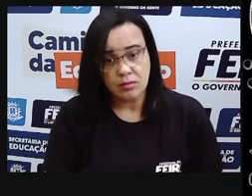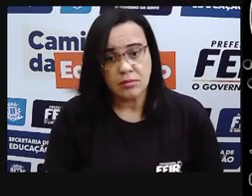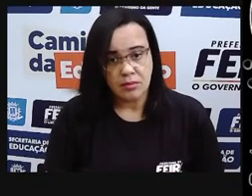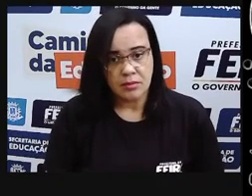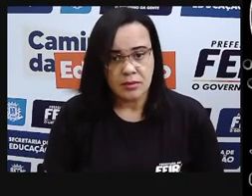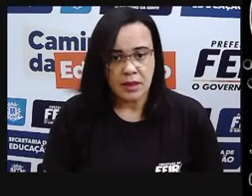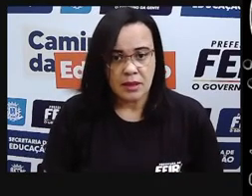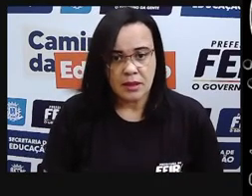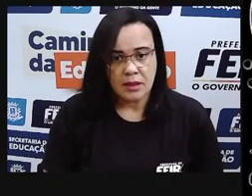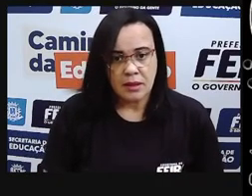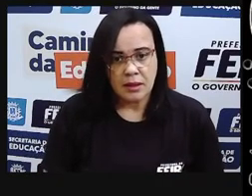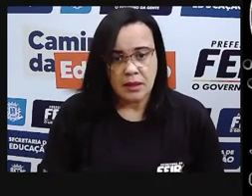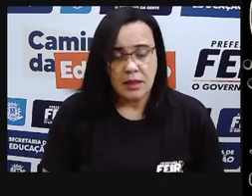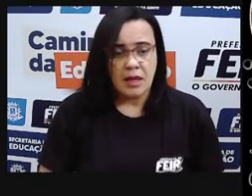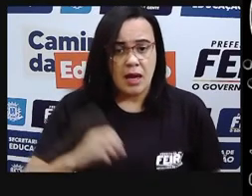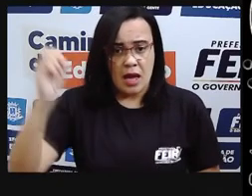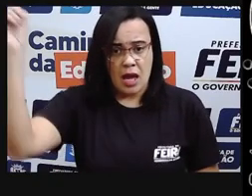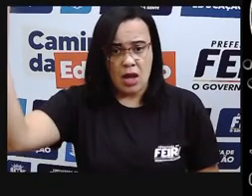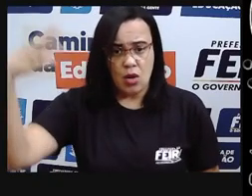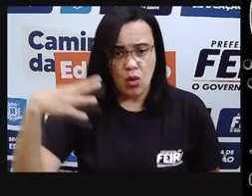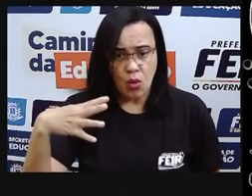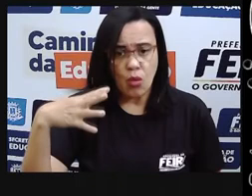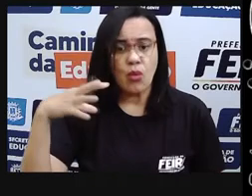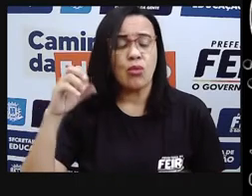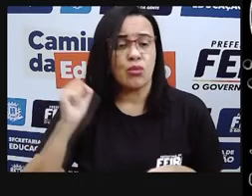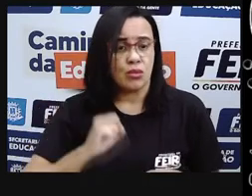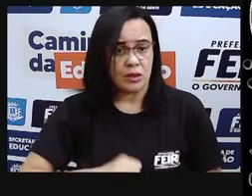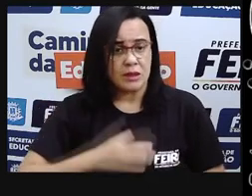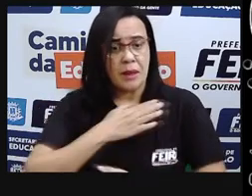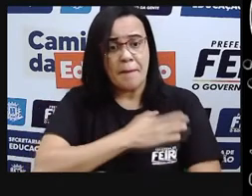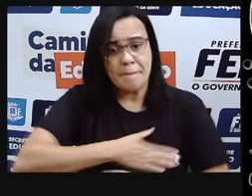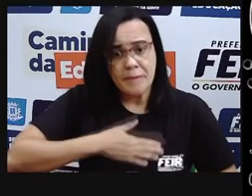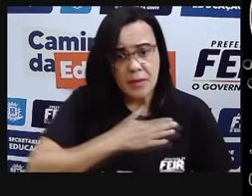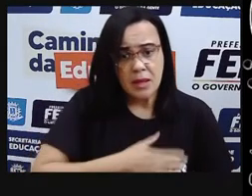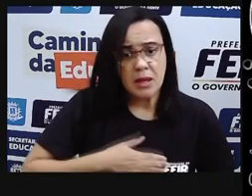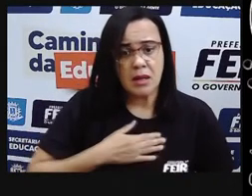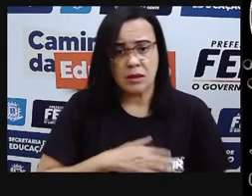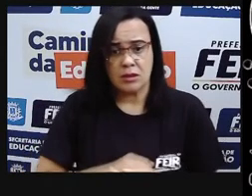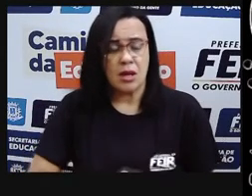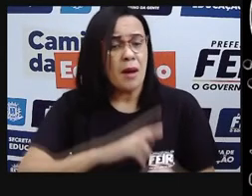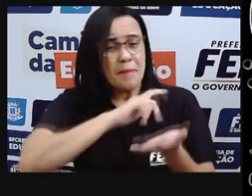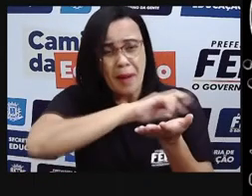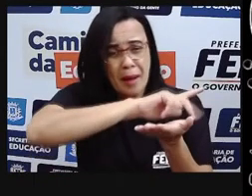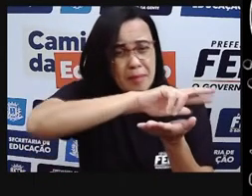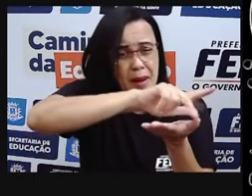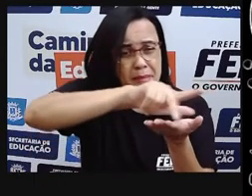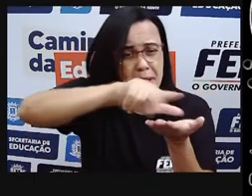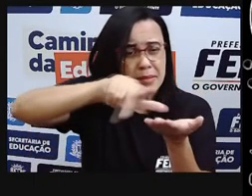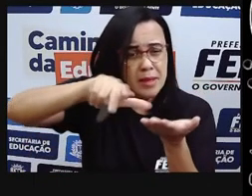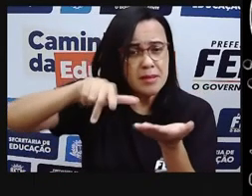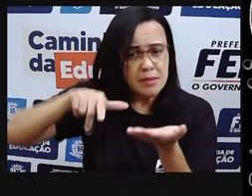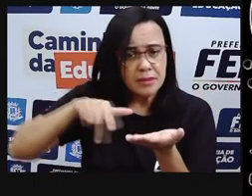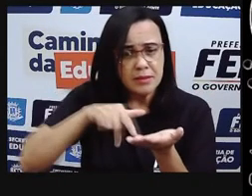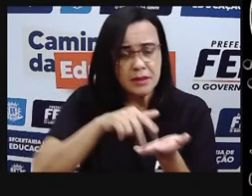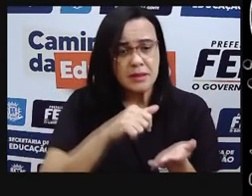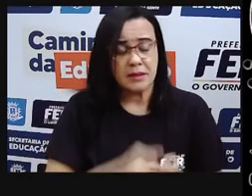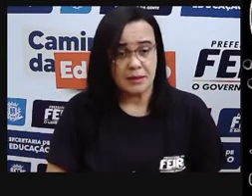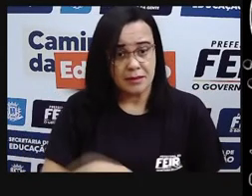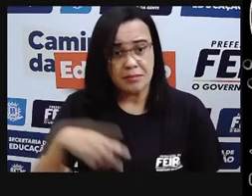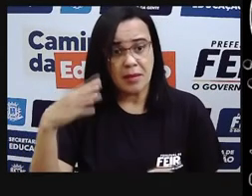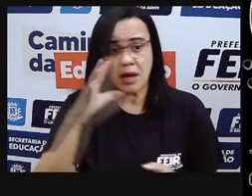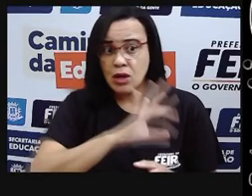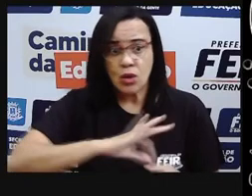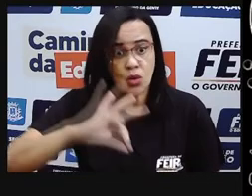a luz da nossa casa, para o carregador, para o computador, para o micro-ondas.